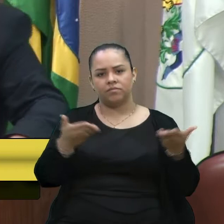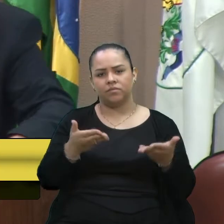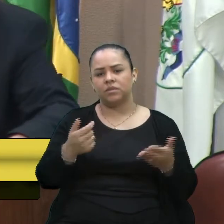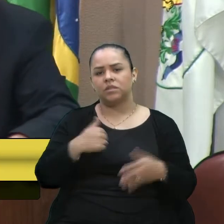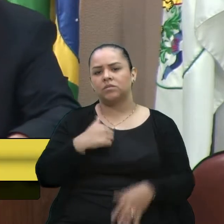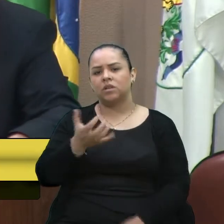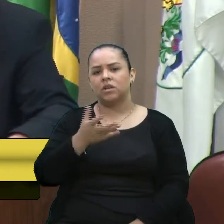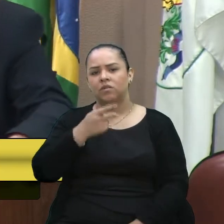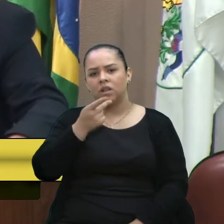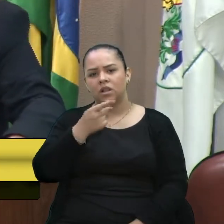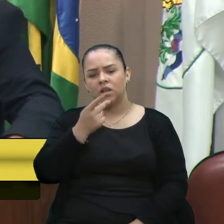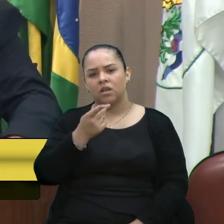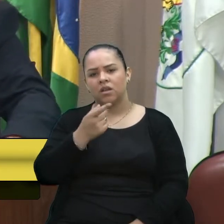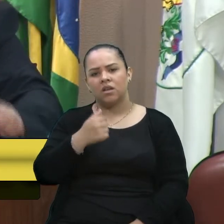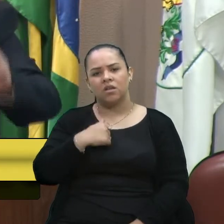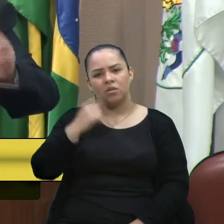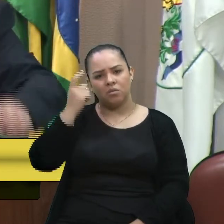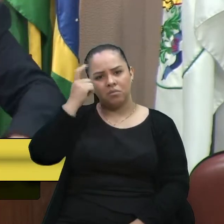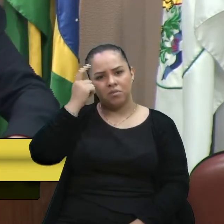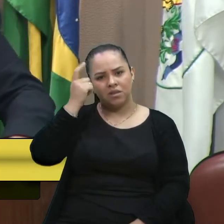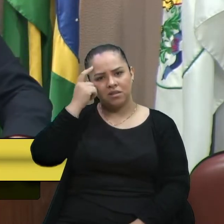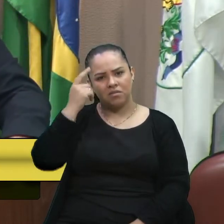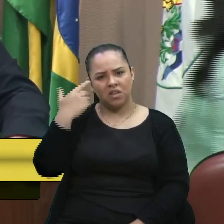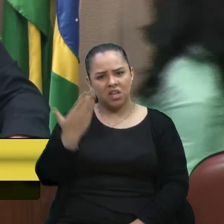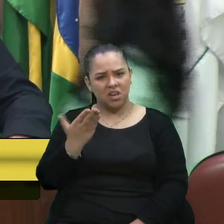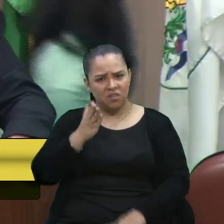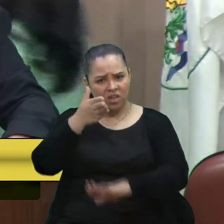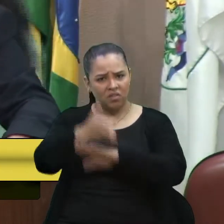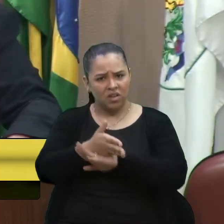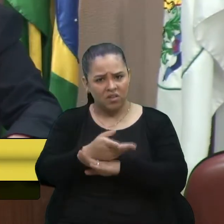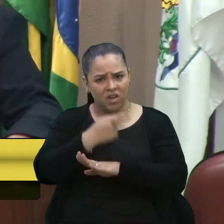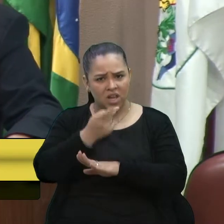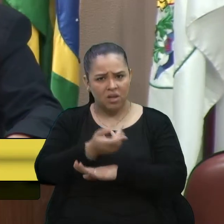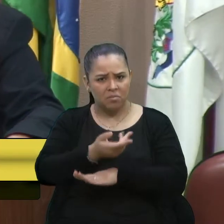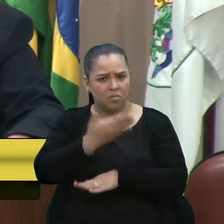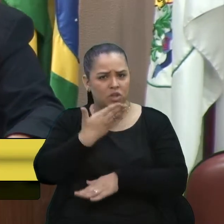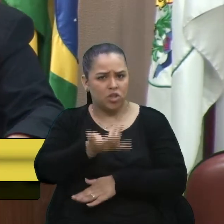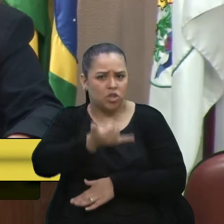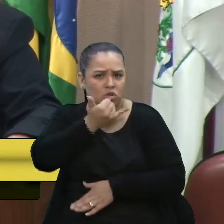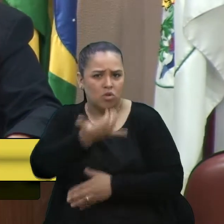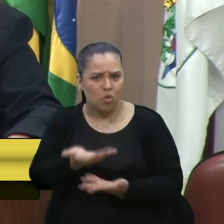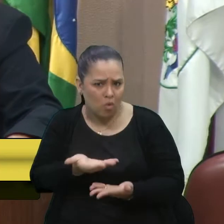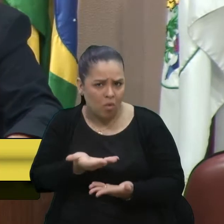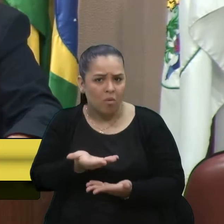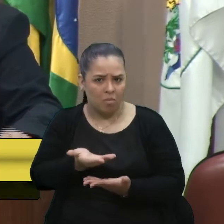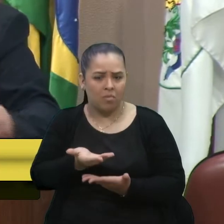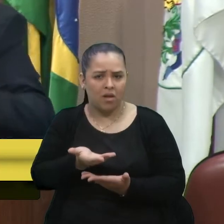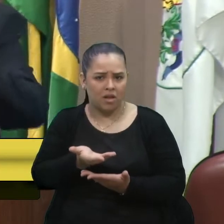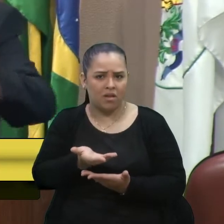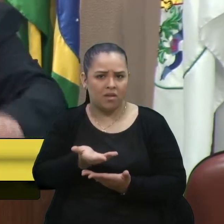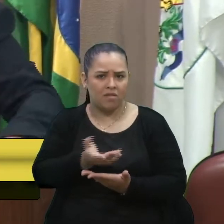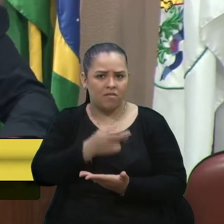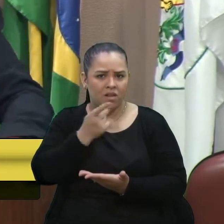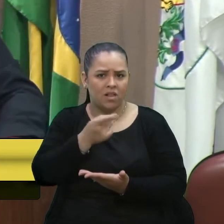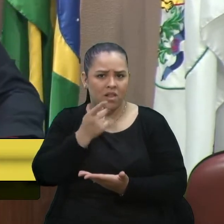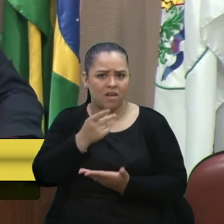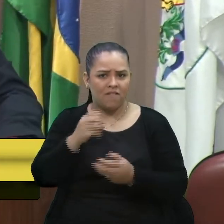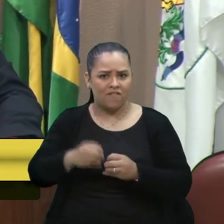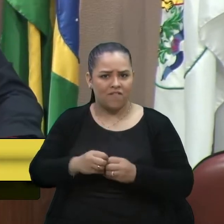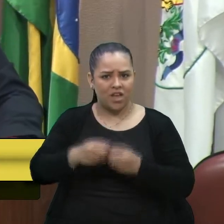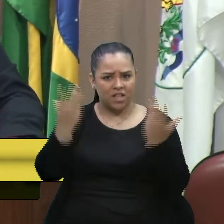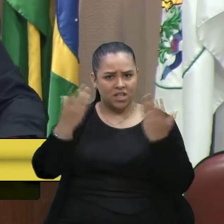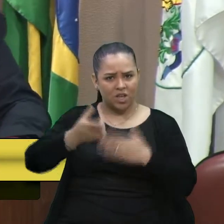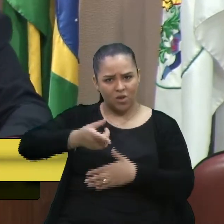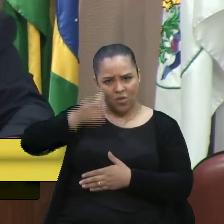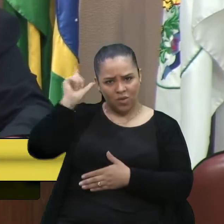quero dizer que eu pensava que hoje iria se retratar aqui na Câmara. Se retratar dizendo sobre a festa que ele fez ontem aqui, né?